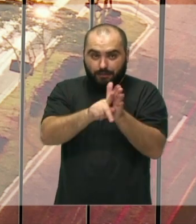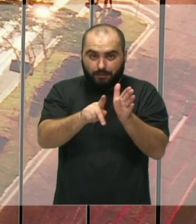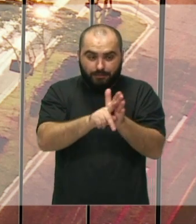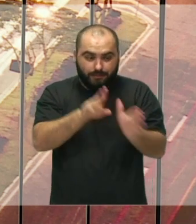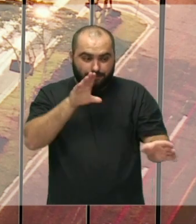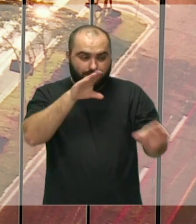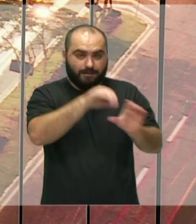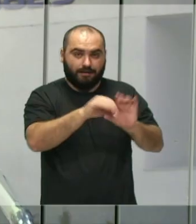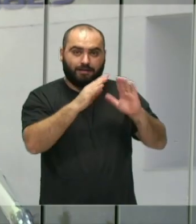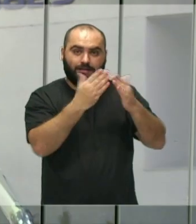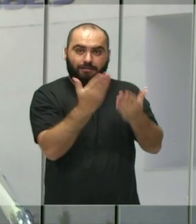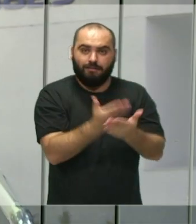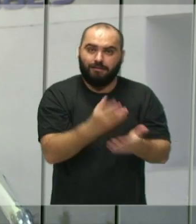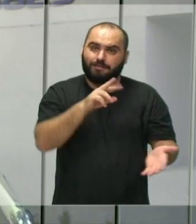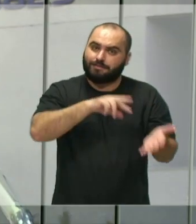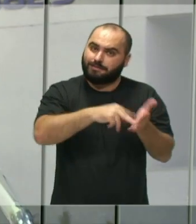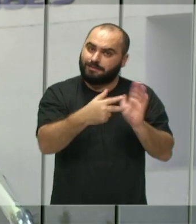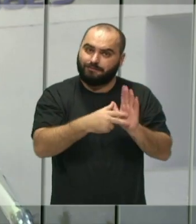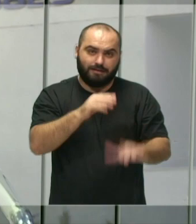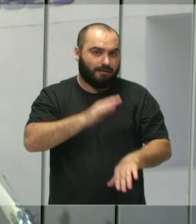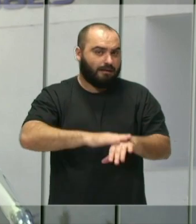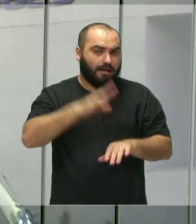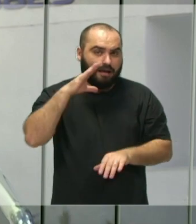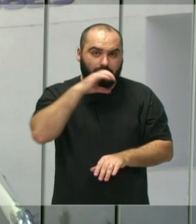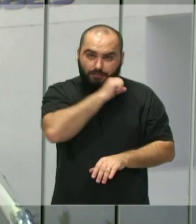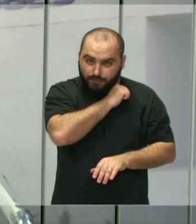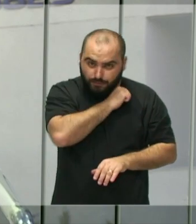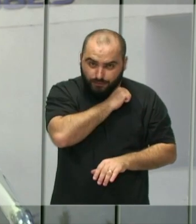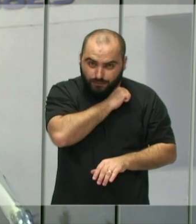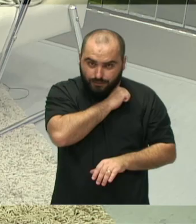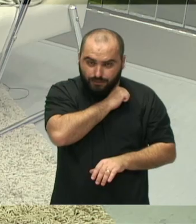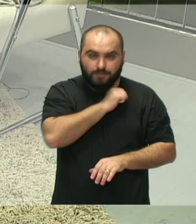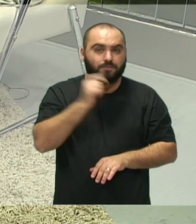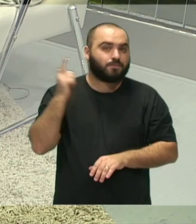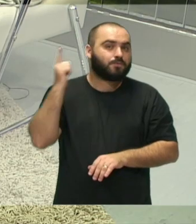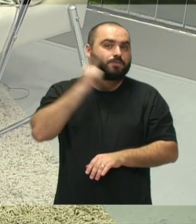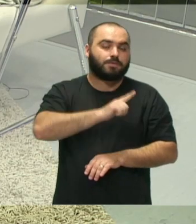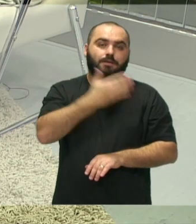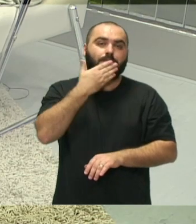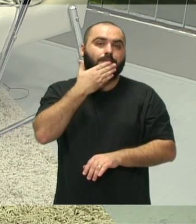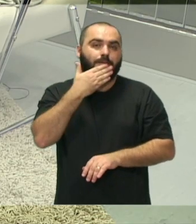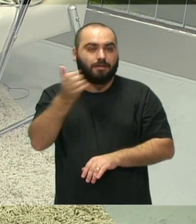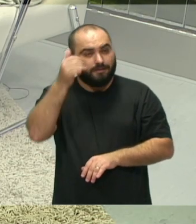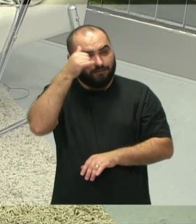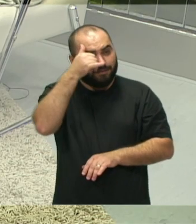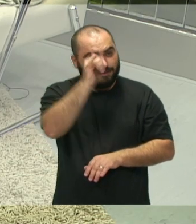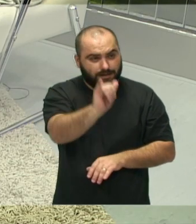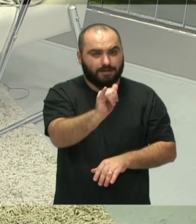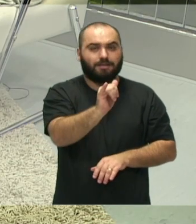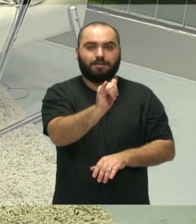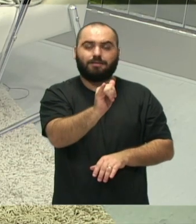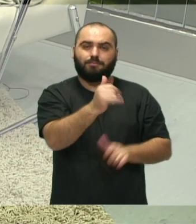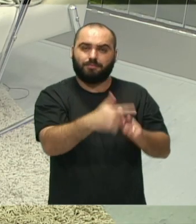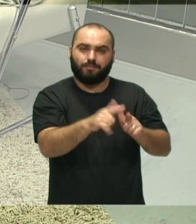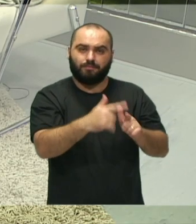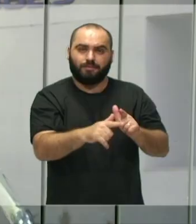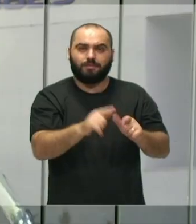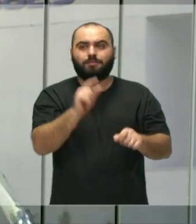seria uma forma de agilizar, de gerar a demanda ao invés de esperar que a demanda venha. É